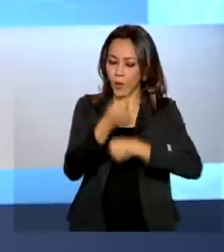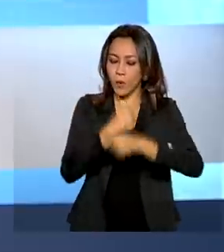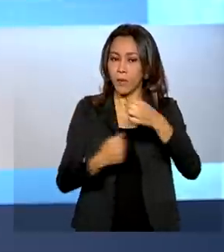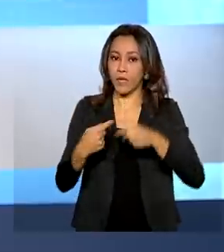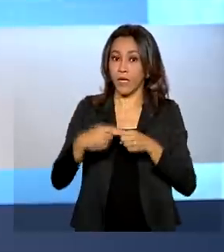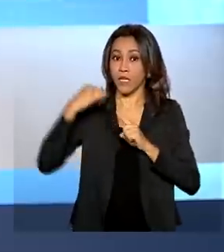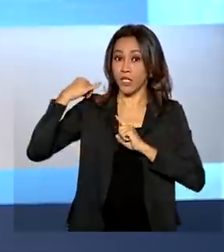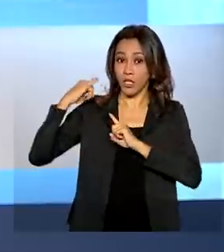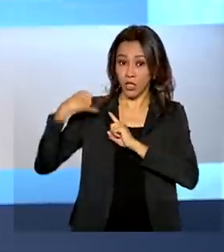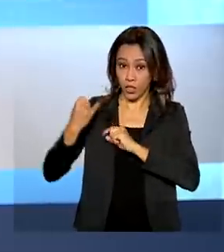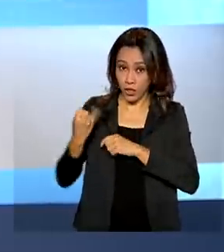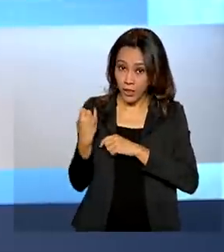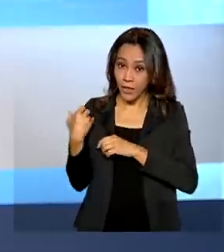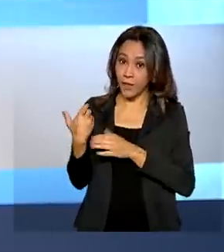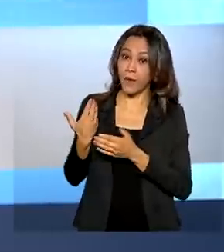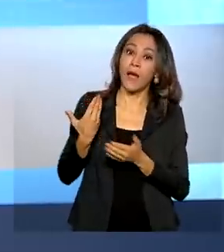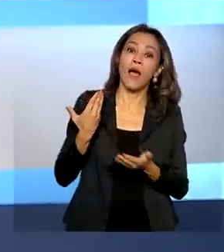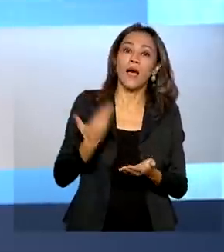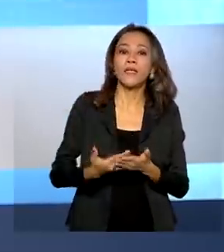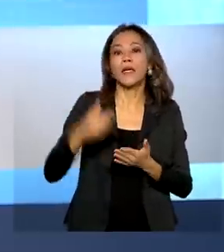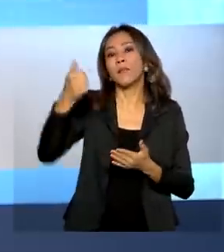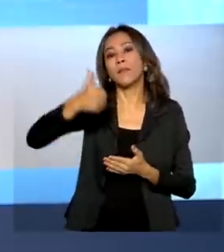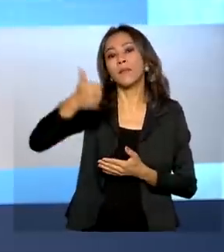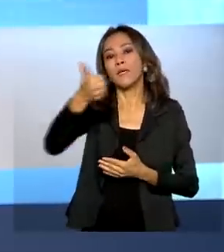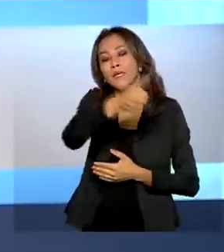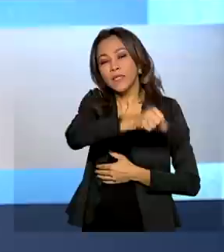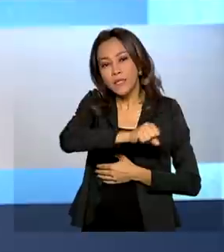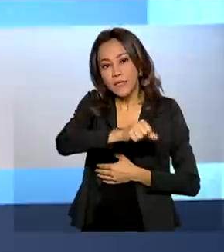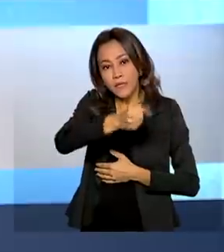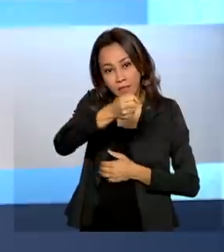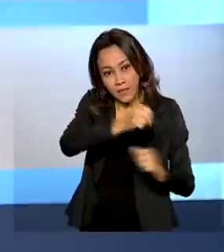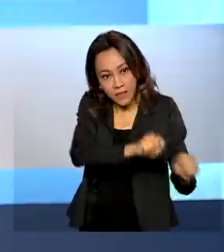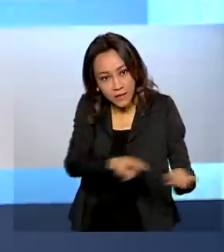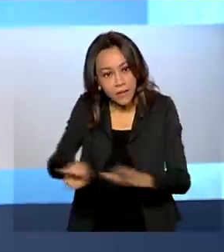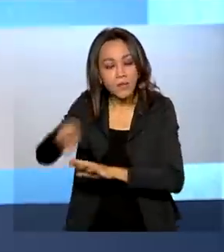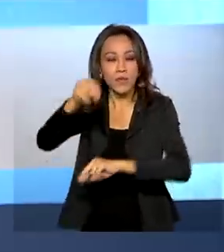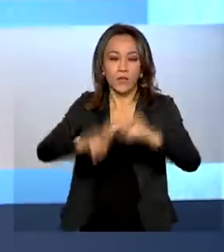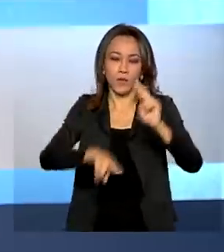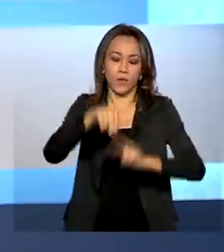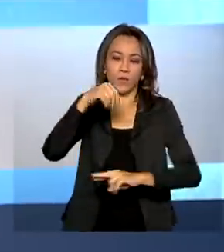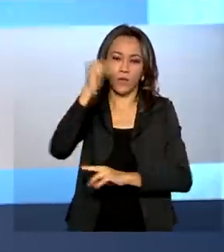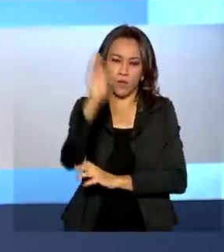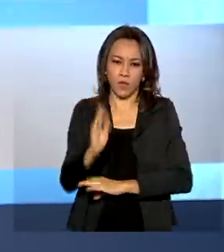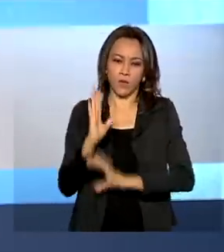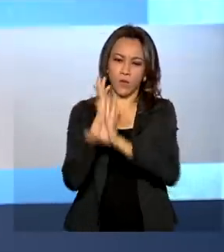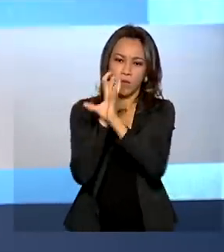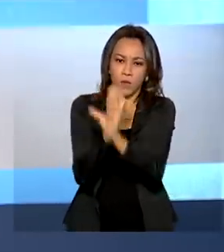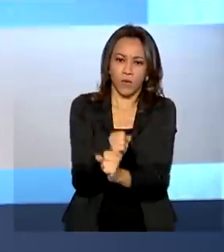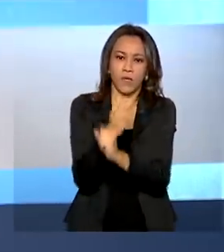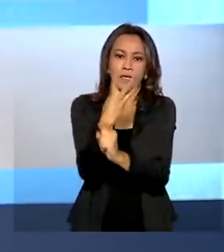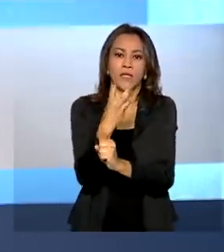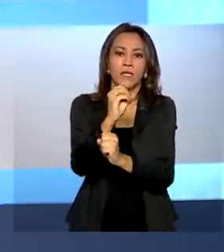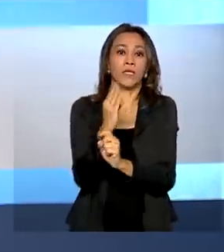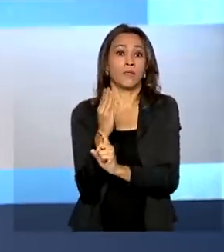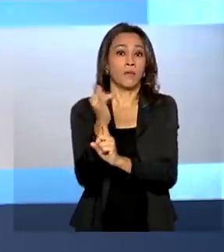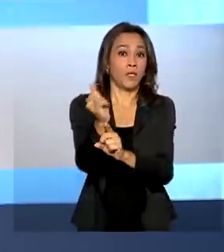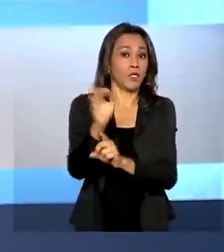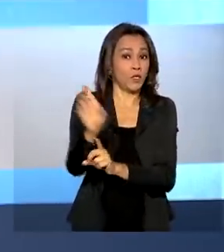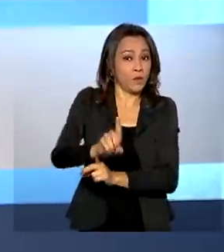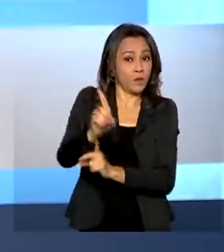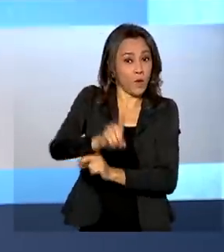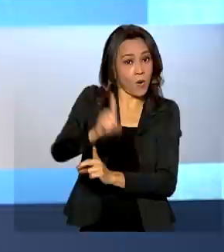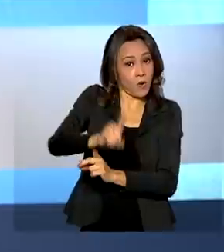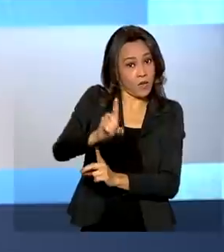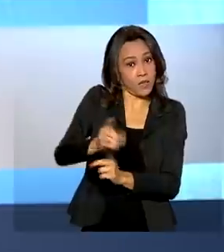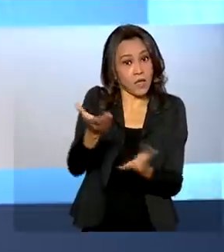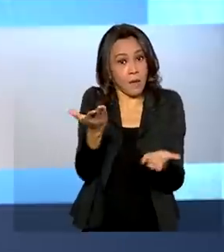janeiro à primeira semana de junho deste ano, o Brasil acumula saldo de quase 30 bilhões de dólares na balança comercial, o que